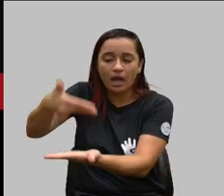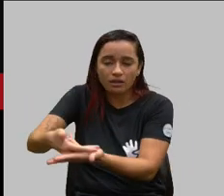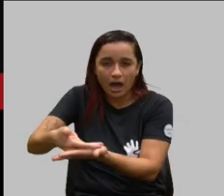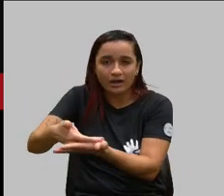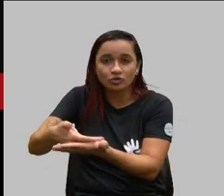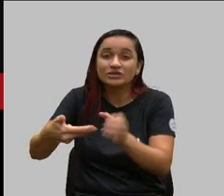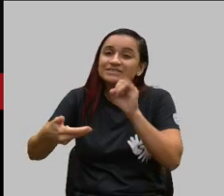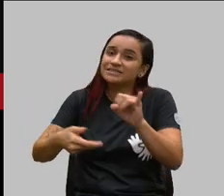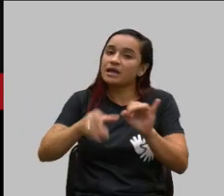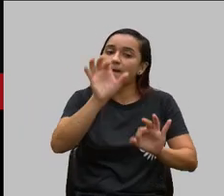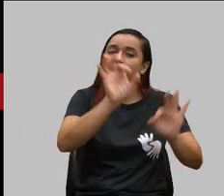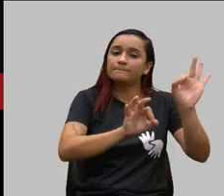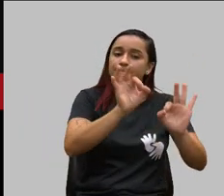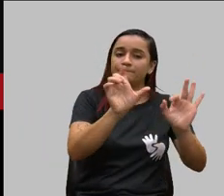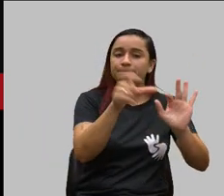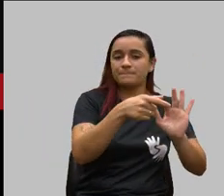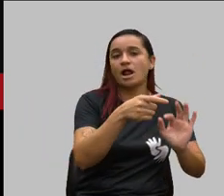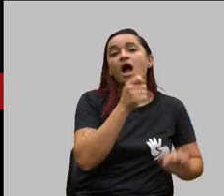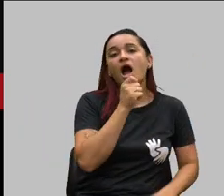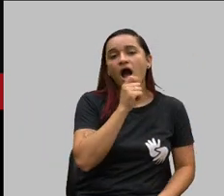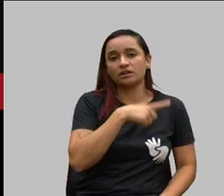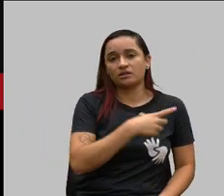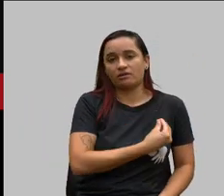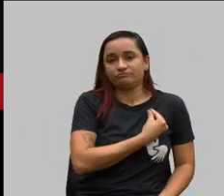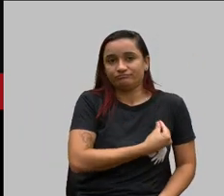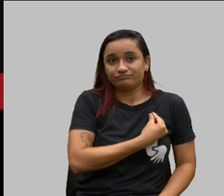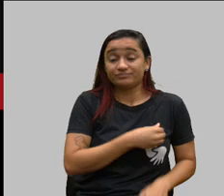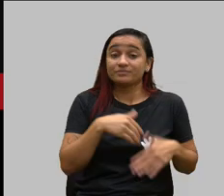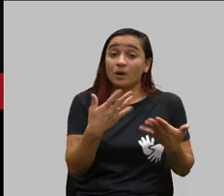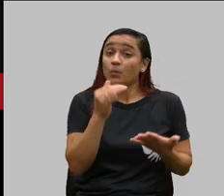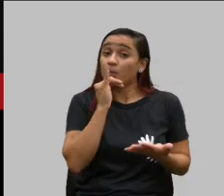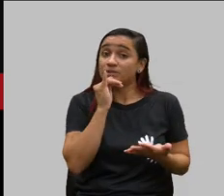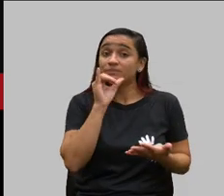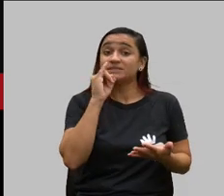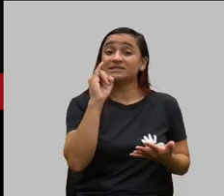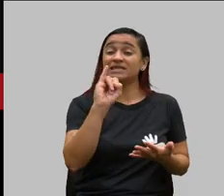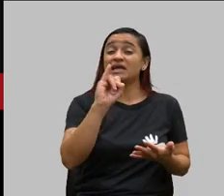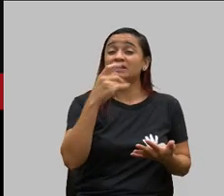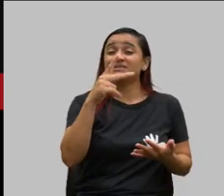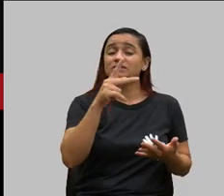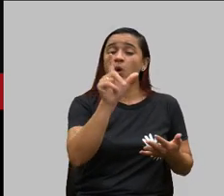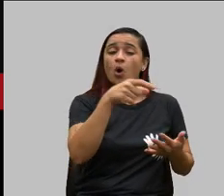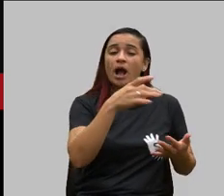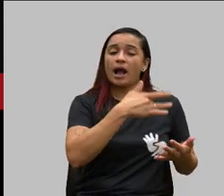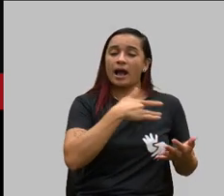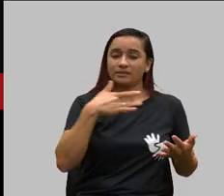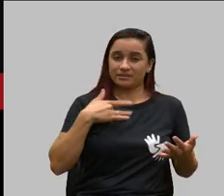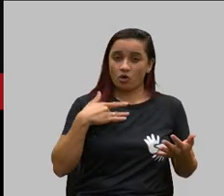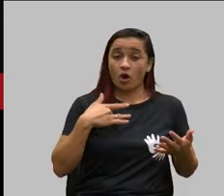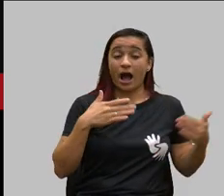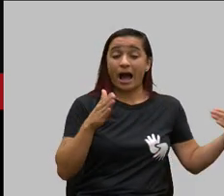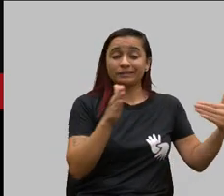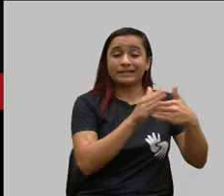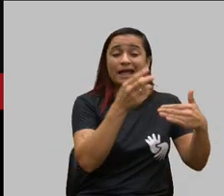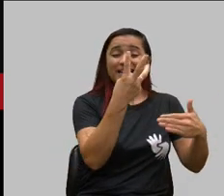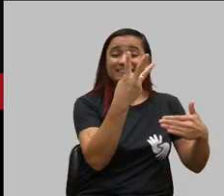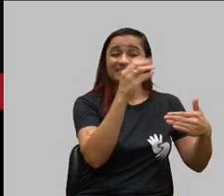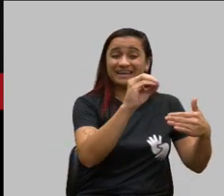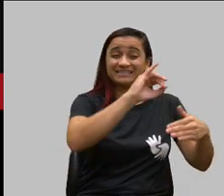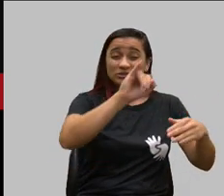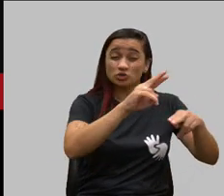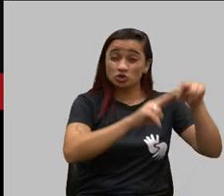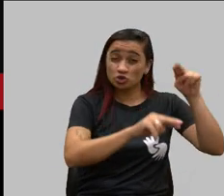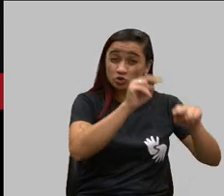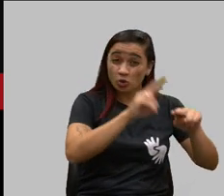ainda estava em vigência então se meu plano vai acabar no dia 30 de junho e eu sofro um acidente no dia